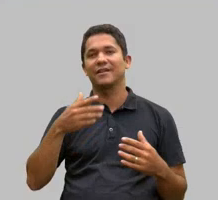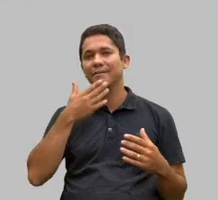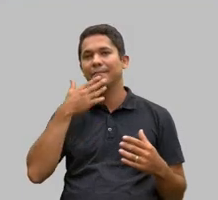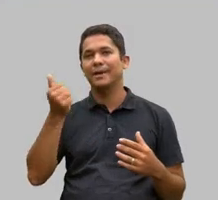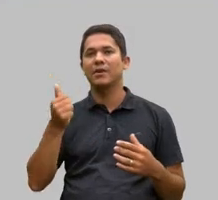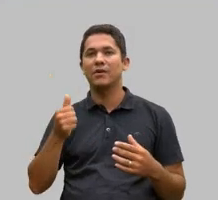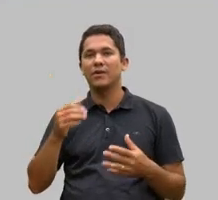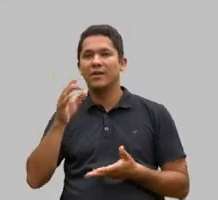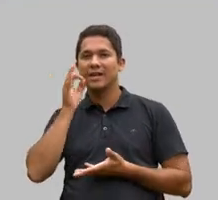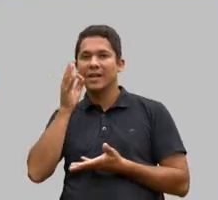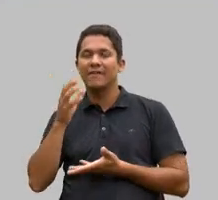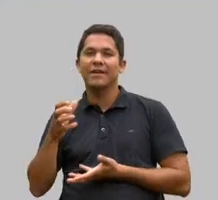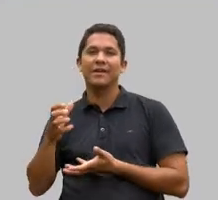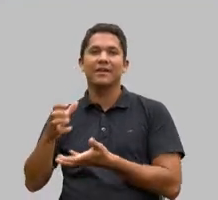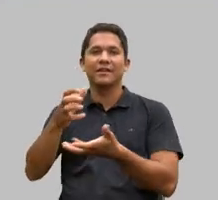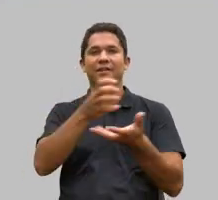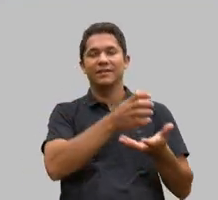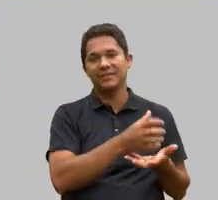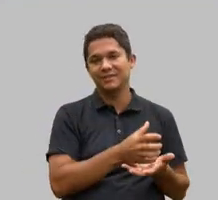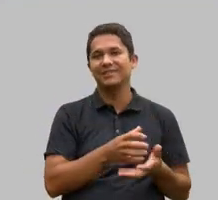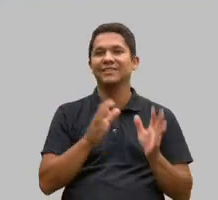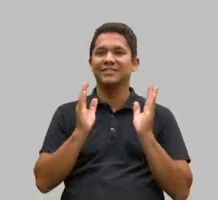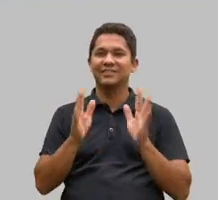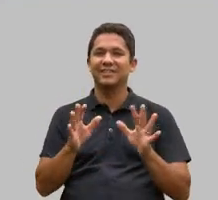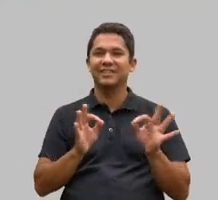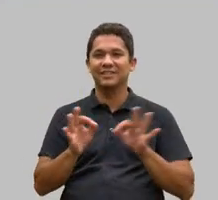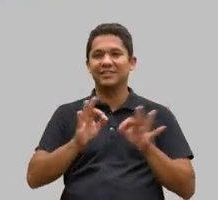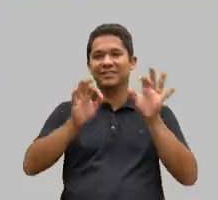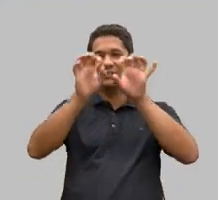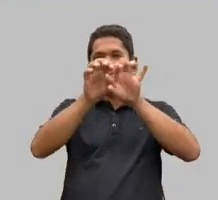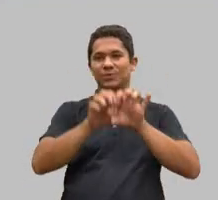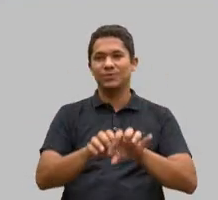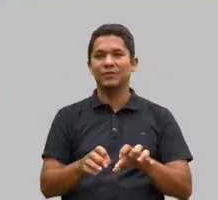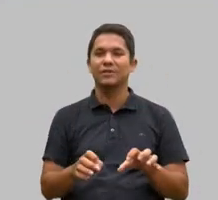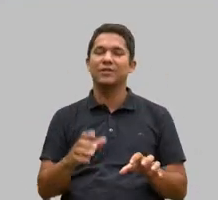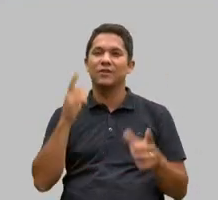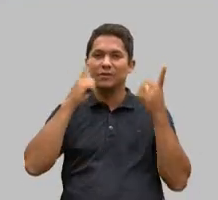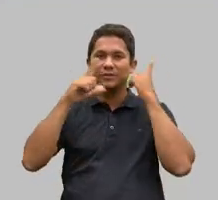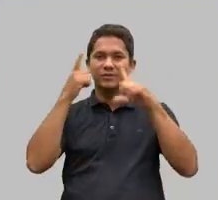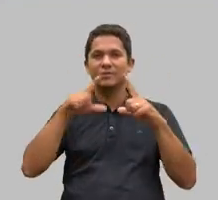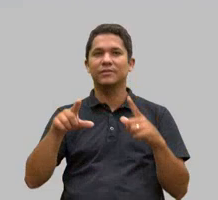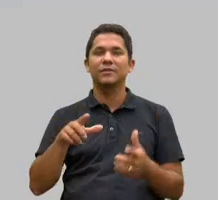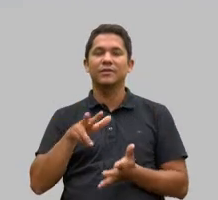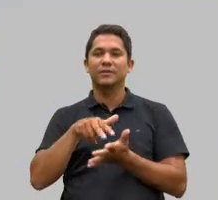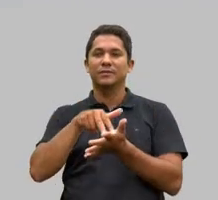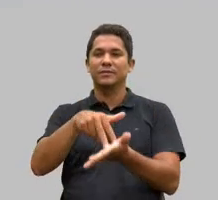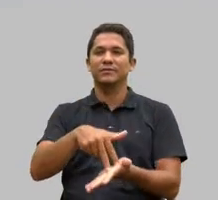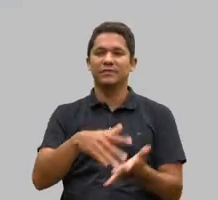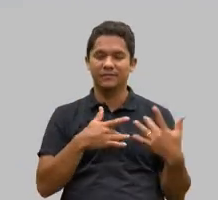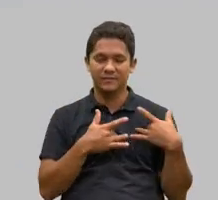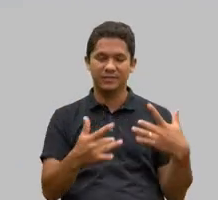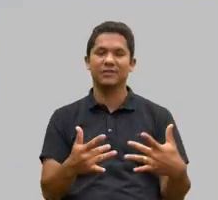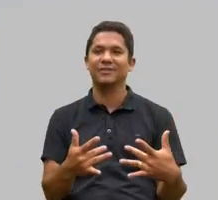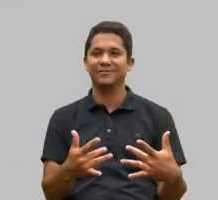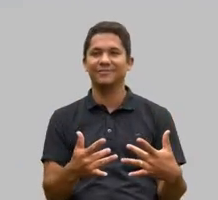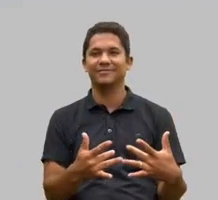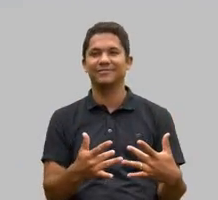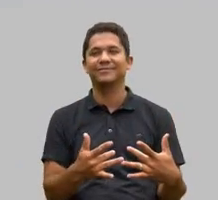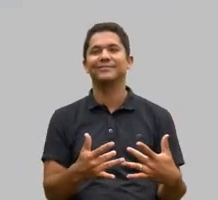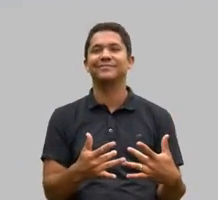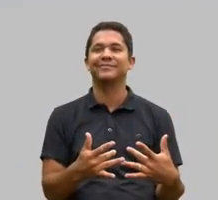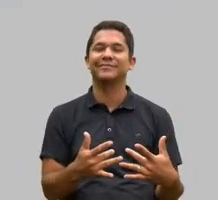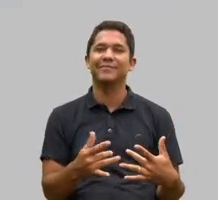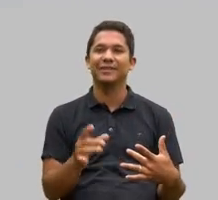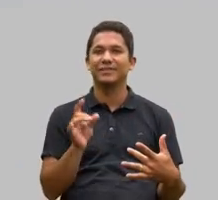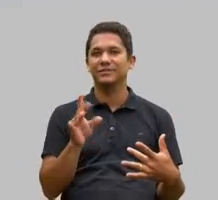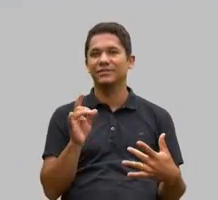das organizações que já têm a sua estrutura conquistada com o posicionamento de voluntariado que pode ser feito não só a